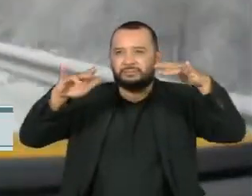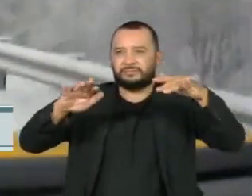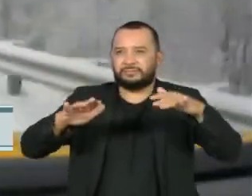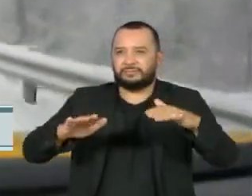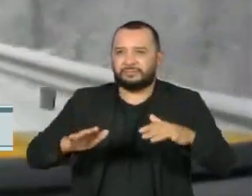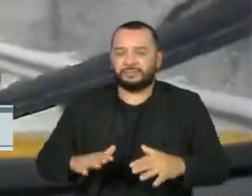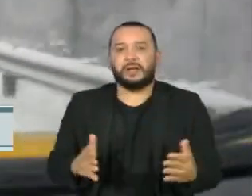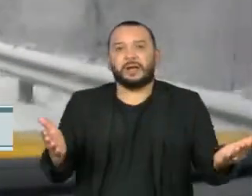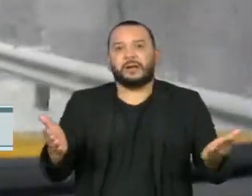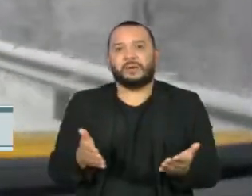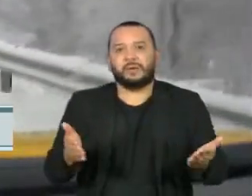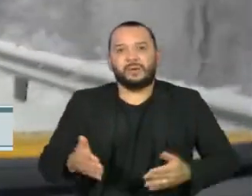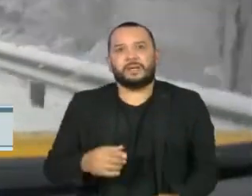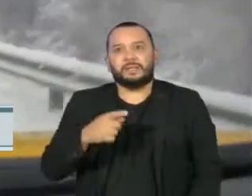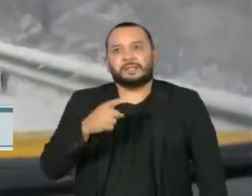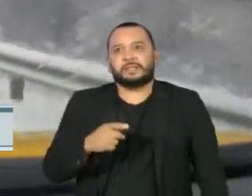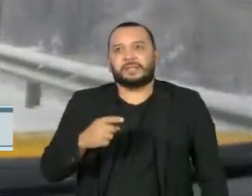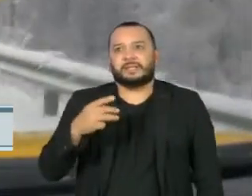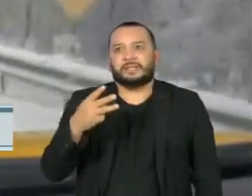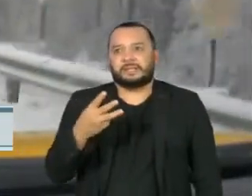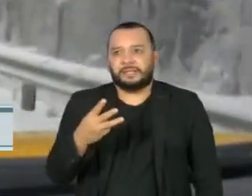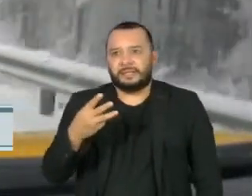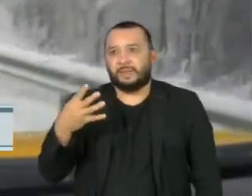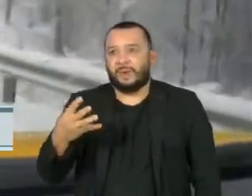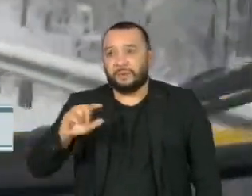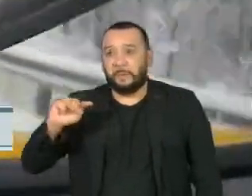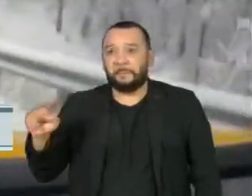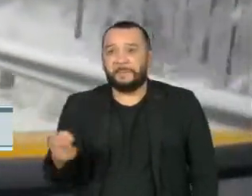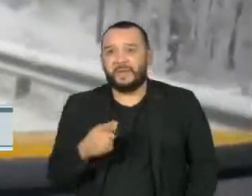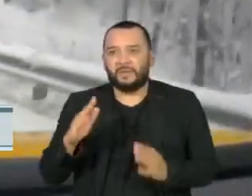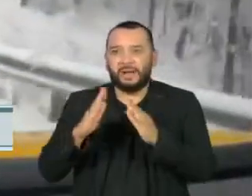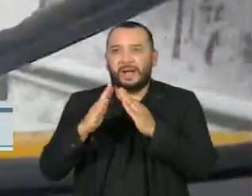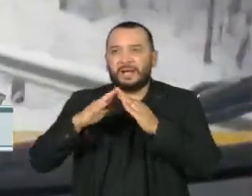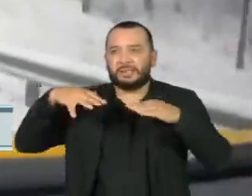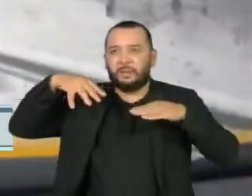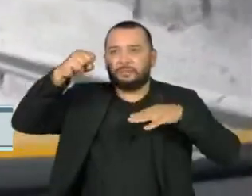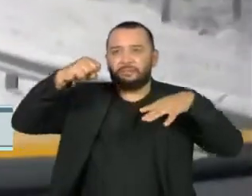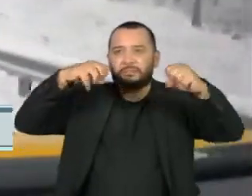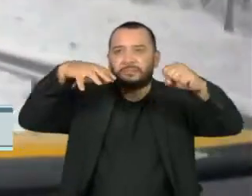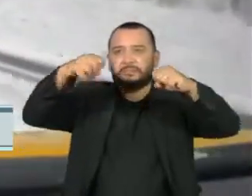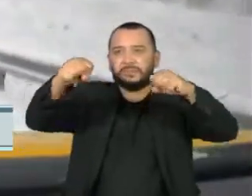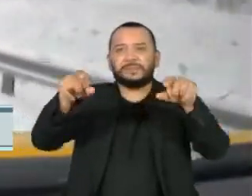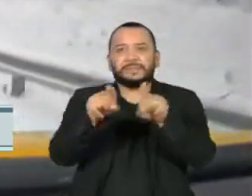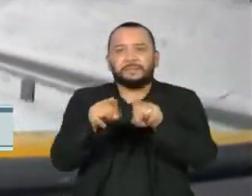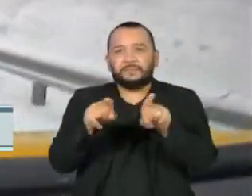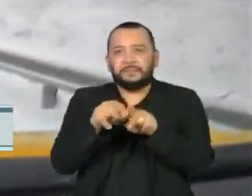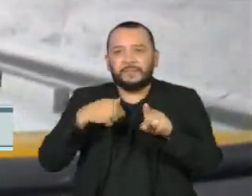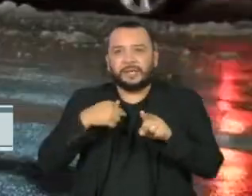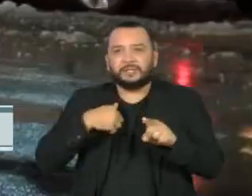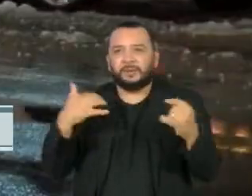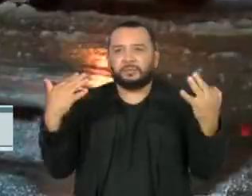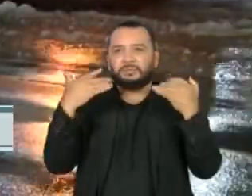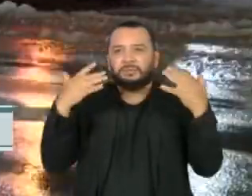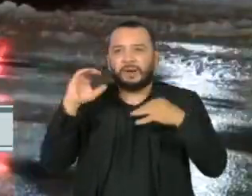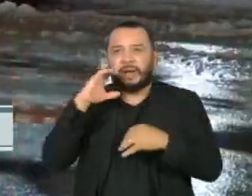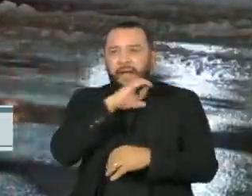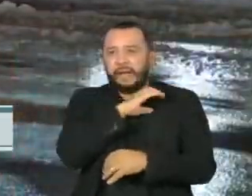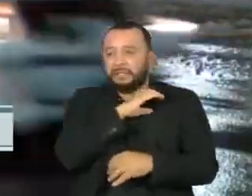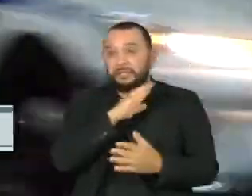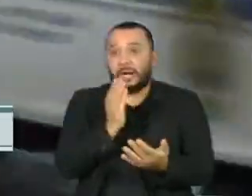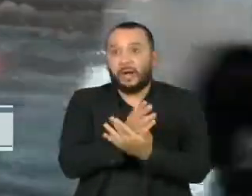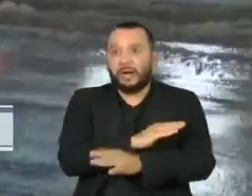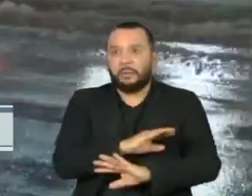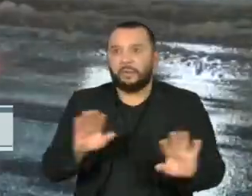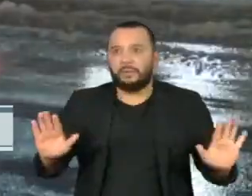134 mil residências ficaram sem energia e sem aquecimento nas casas por horas. Mais ao